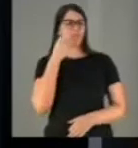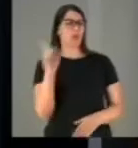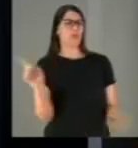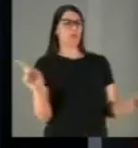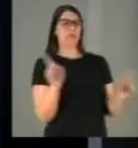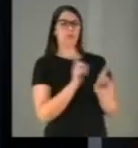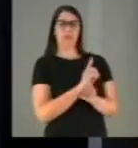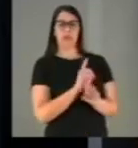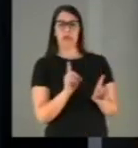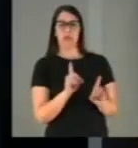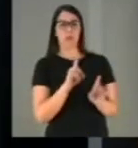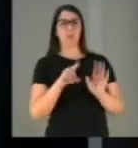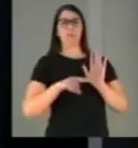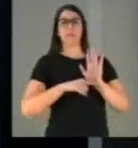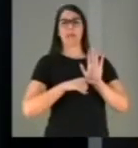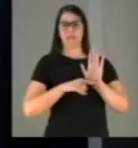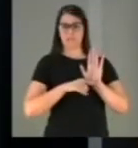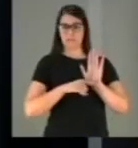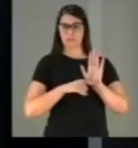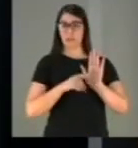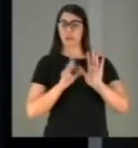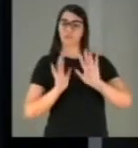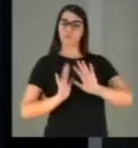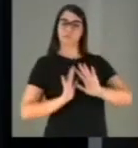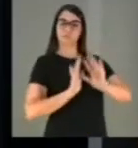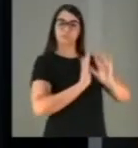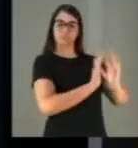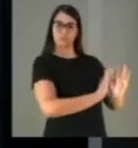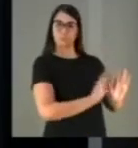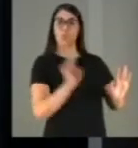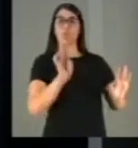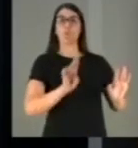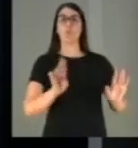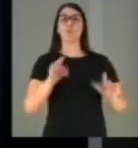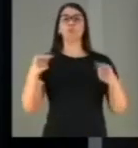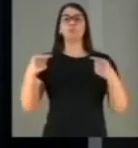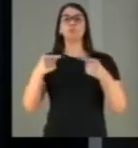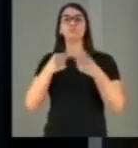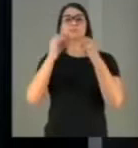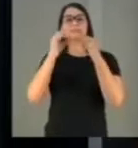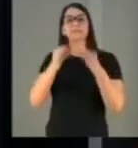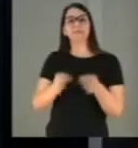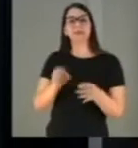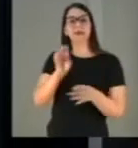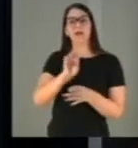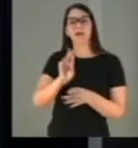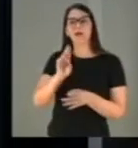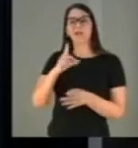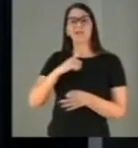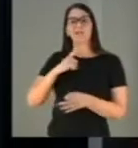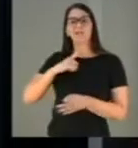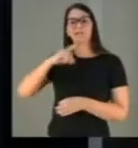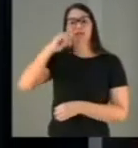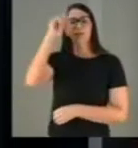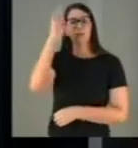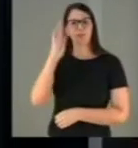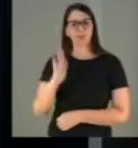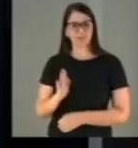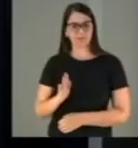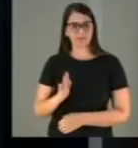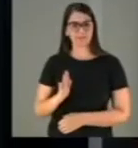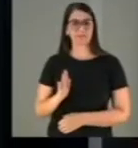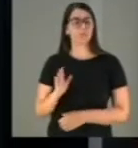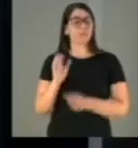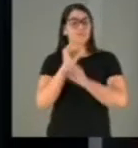deve ser postilado em prol do uso correto e eficiente de mecanismos disponíveis ao nosso país, com